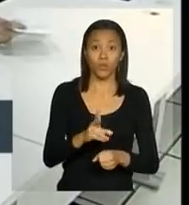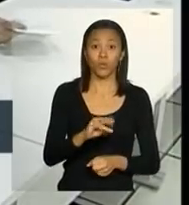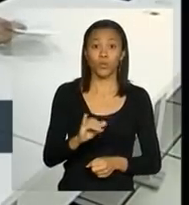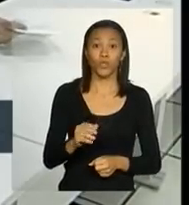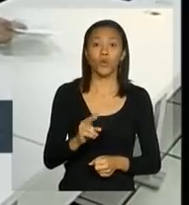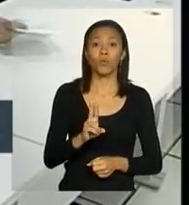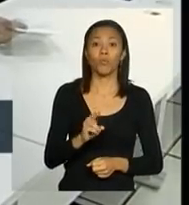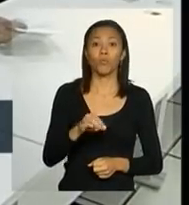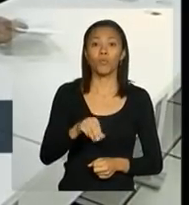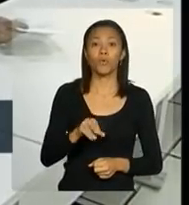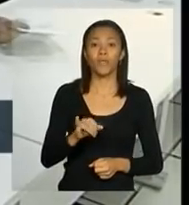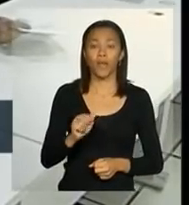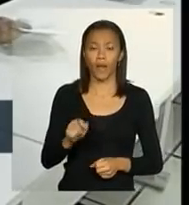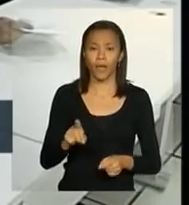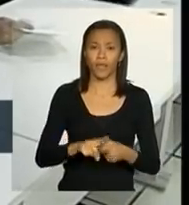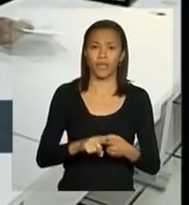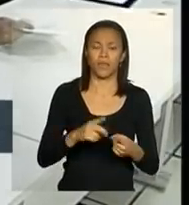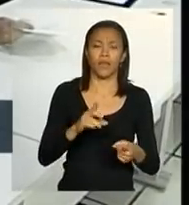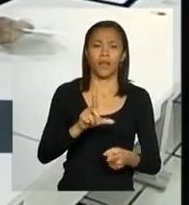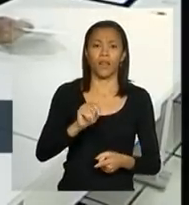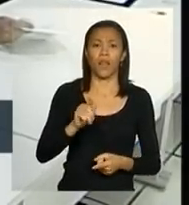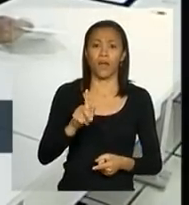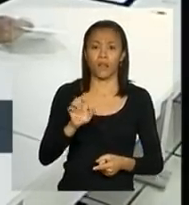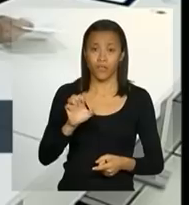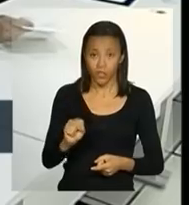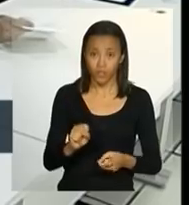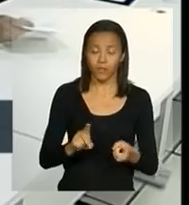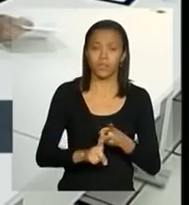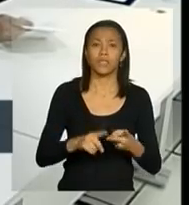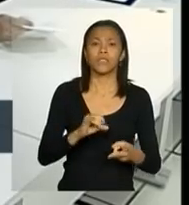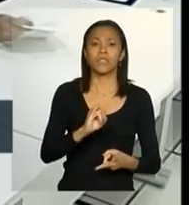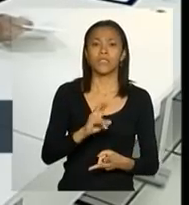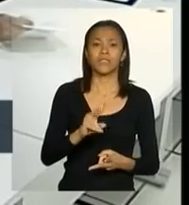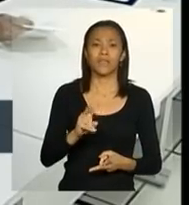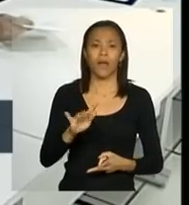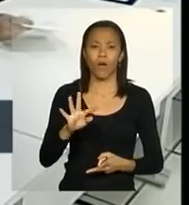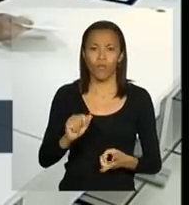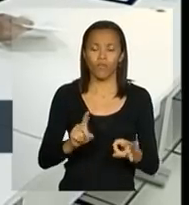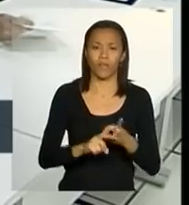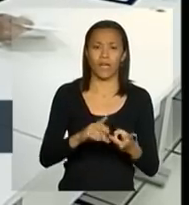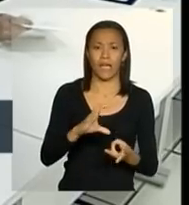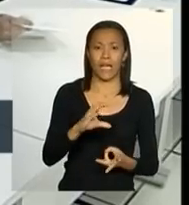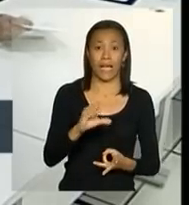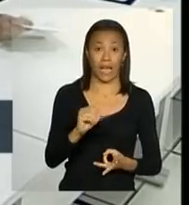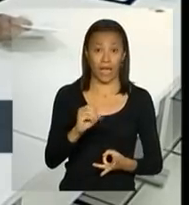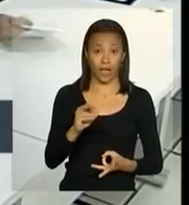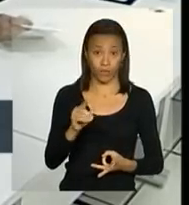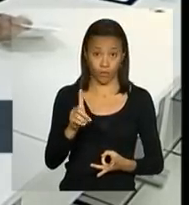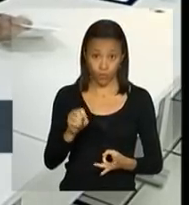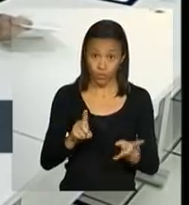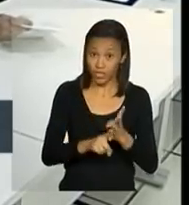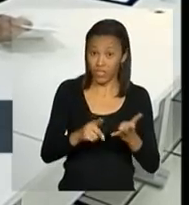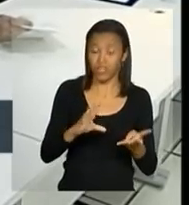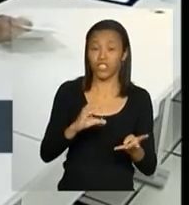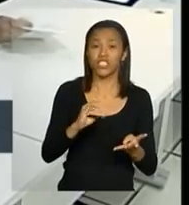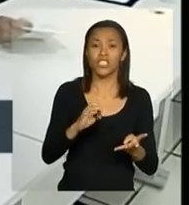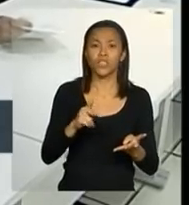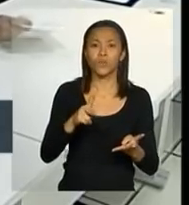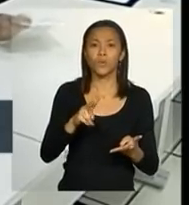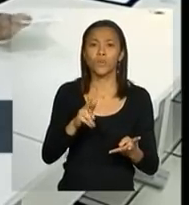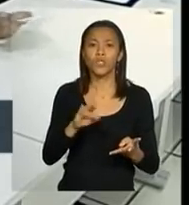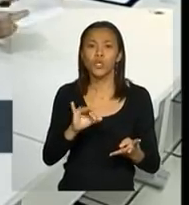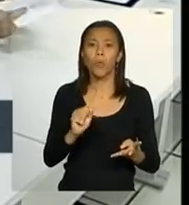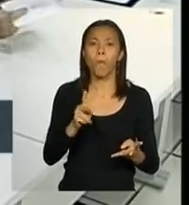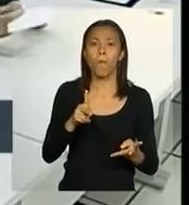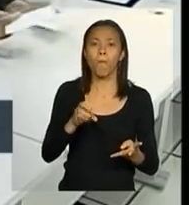nas cidades de Itaperuna, Laje de Muriaé, Italva, Cardoso Moreira e cheias do rio Pomba, na cidade de Santo